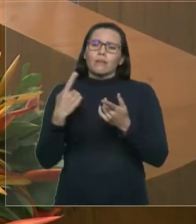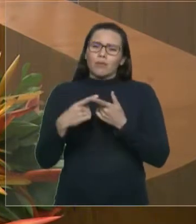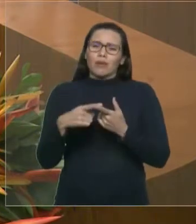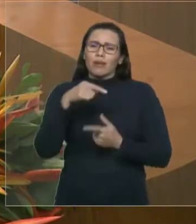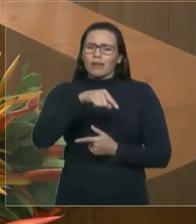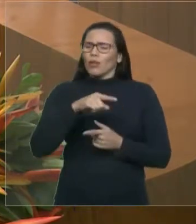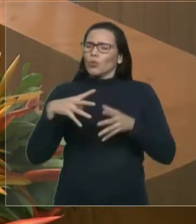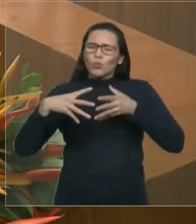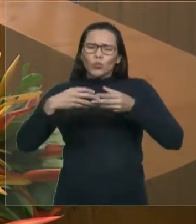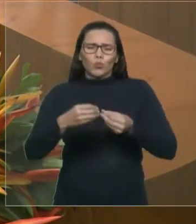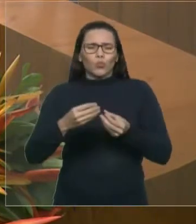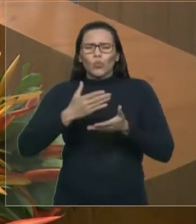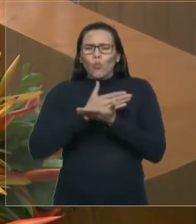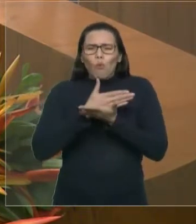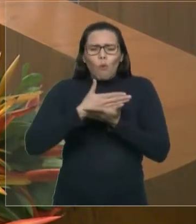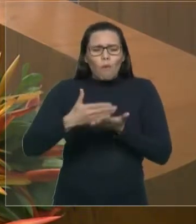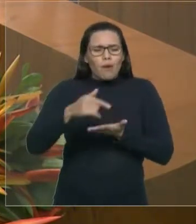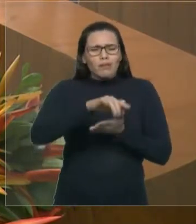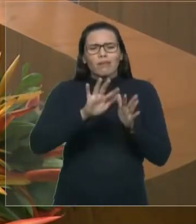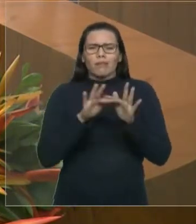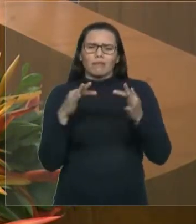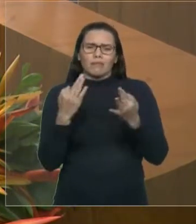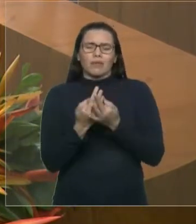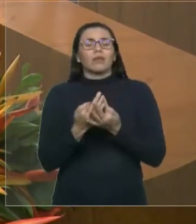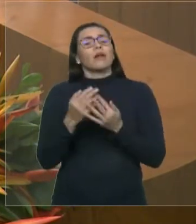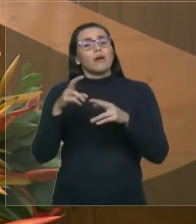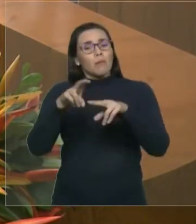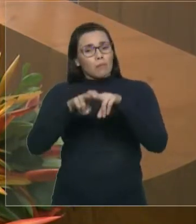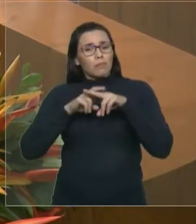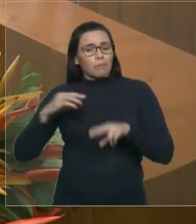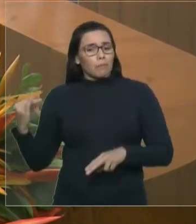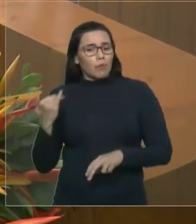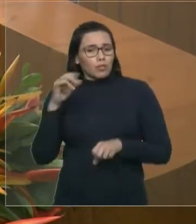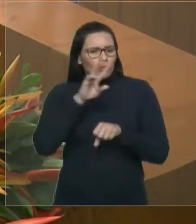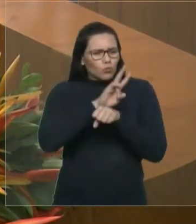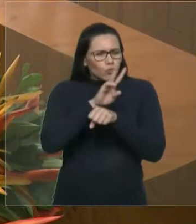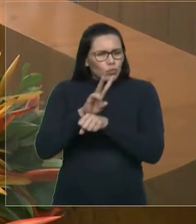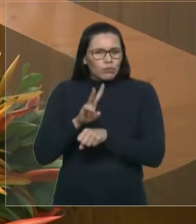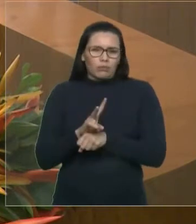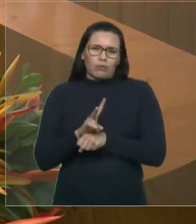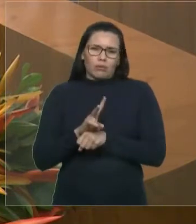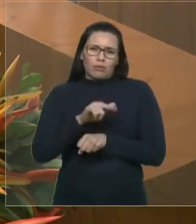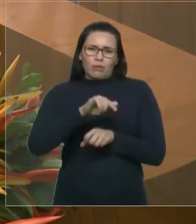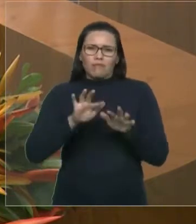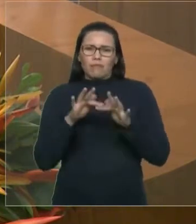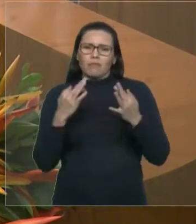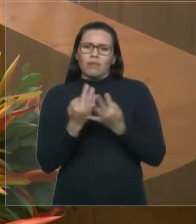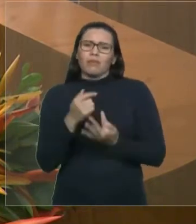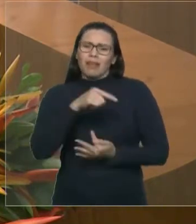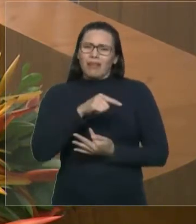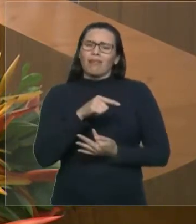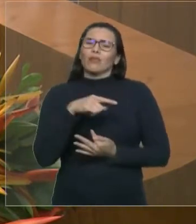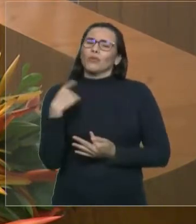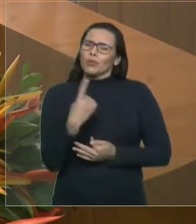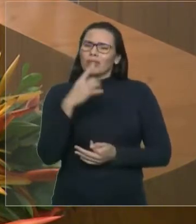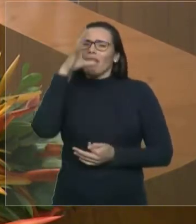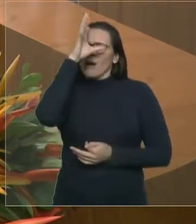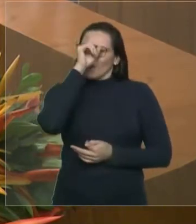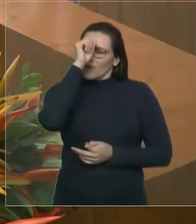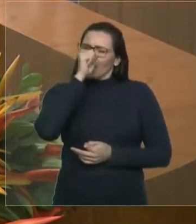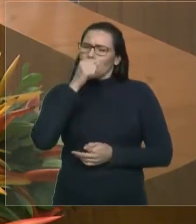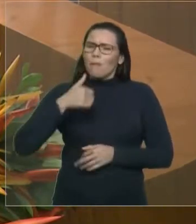pedindo também que cuidemos das famílias, porque são verdadeiras escolas do amanhã, sendo espaços de